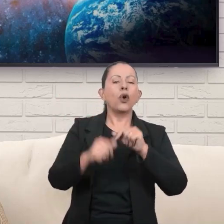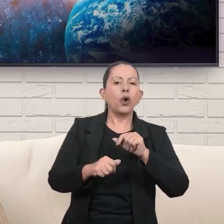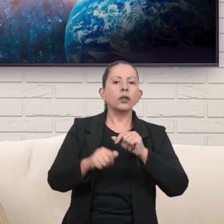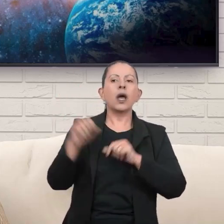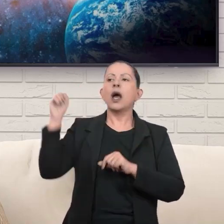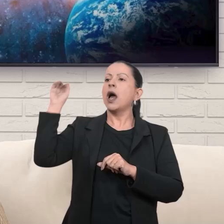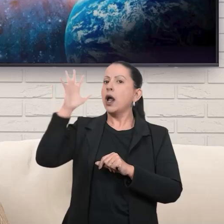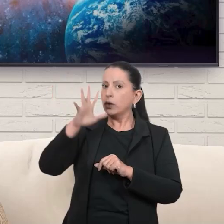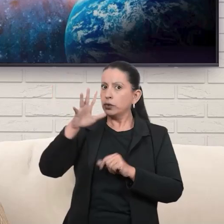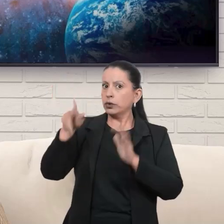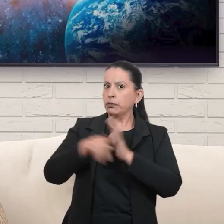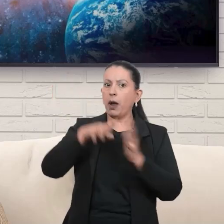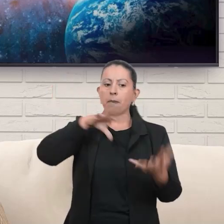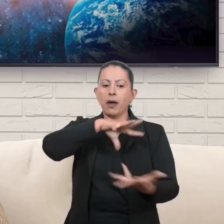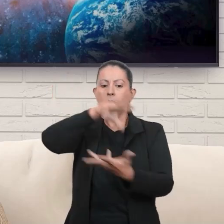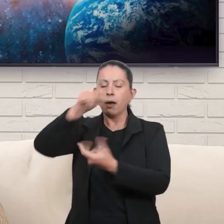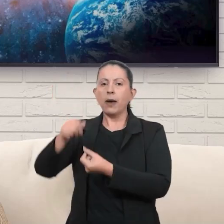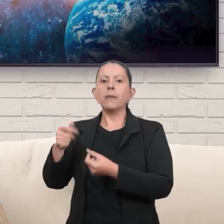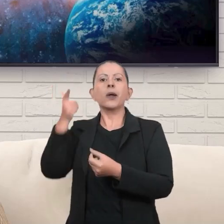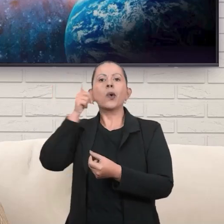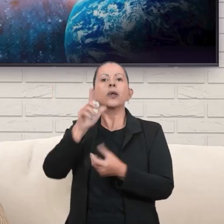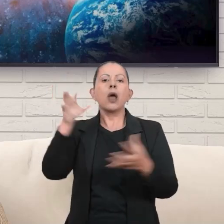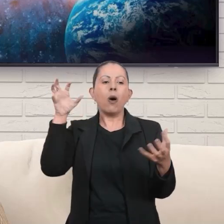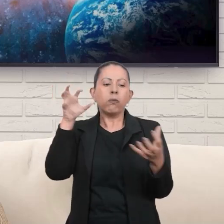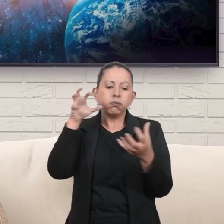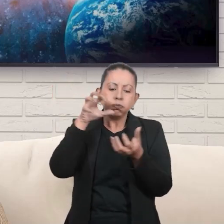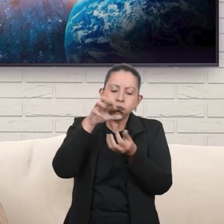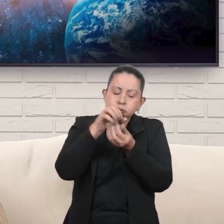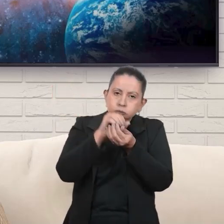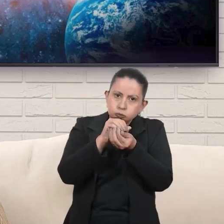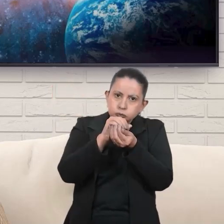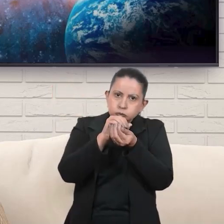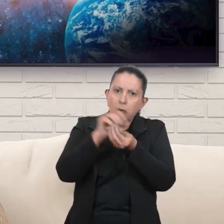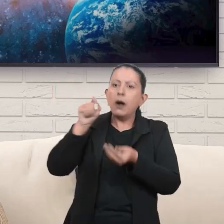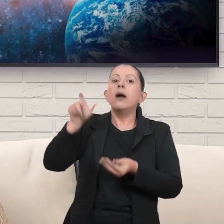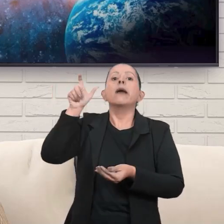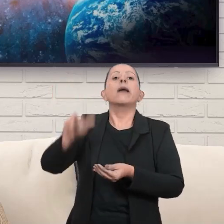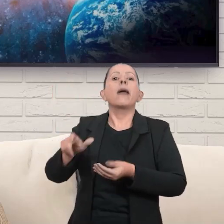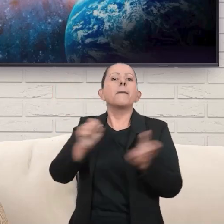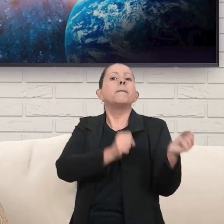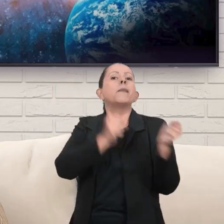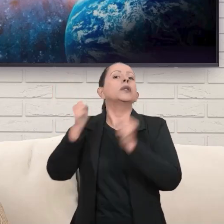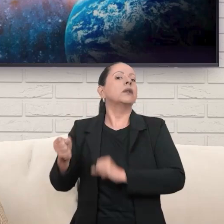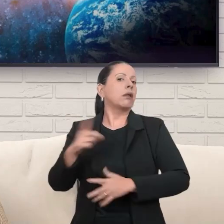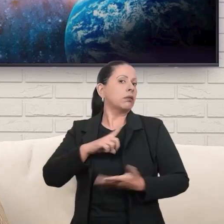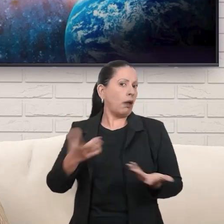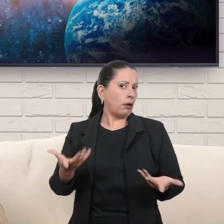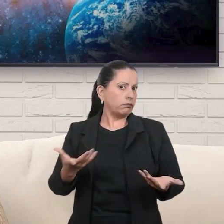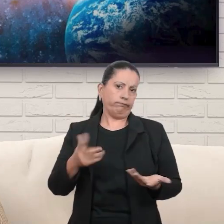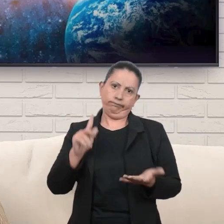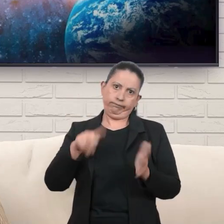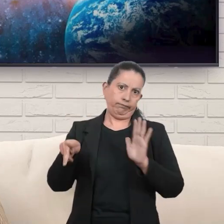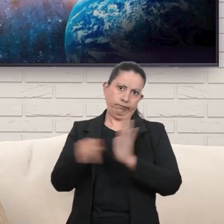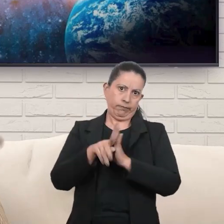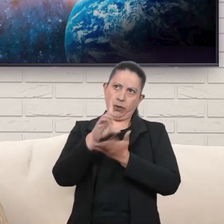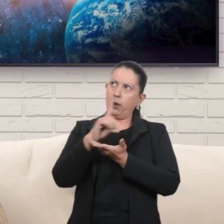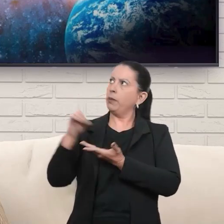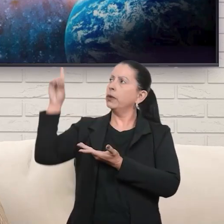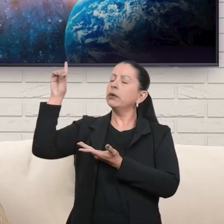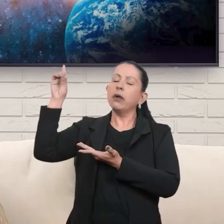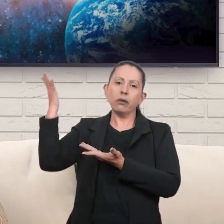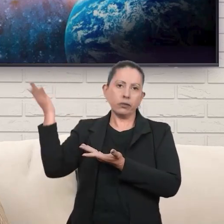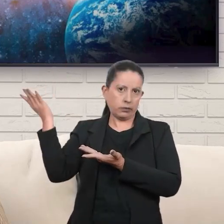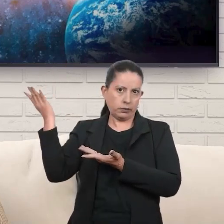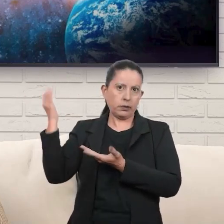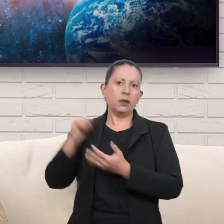para que ela virasse uma bola de tênis? Quem tem esse poder? Deus. Quem